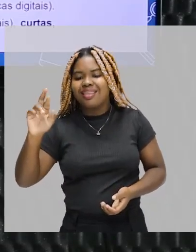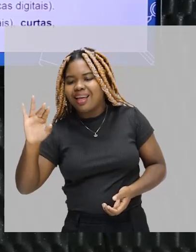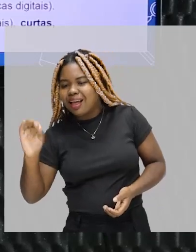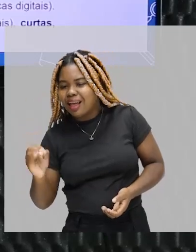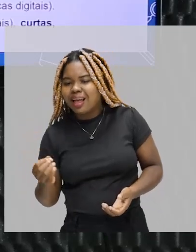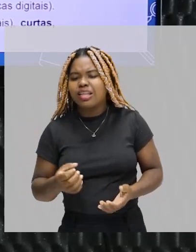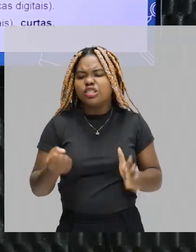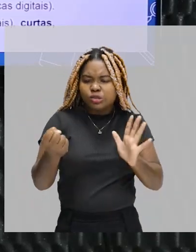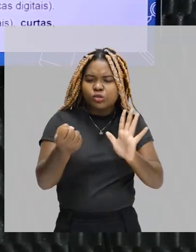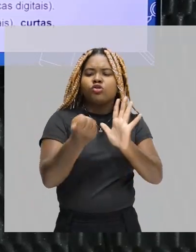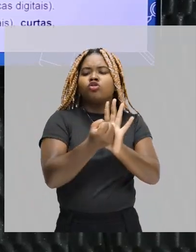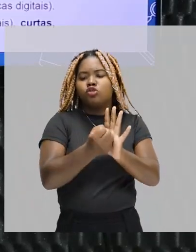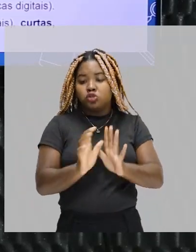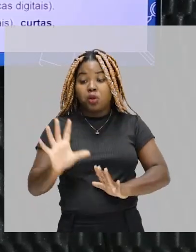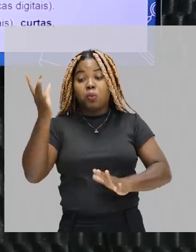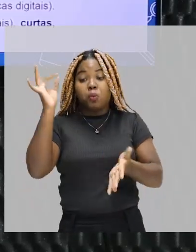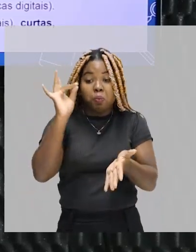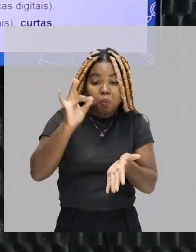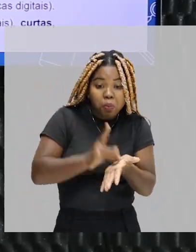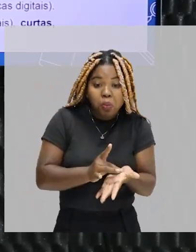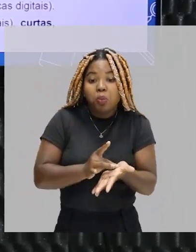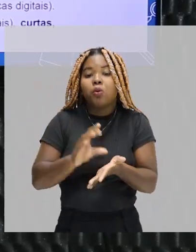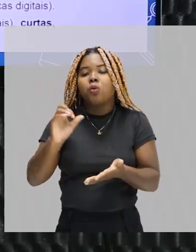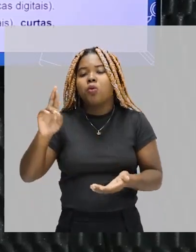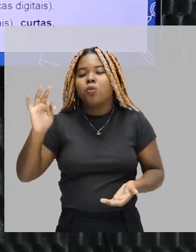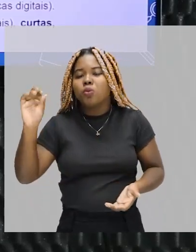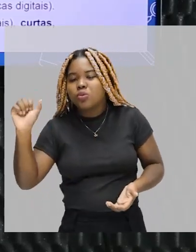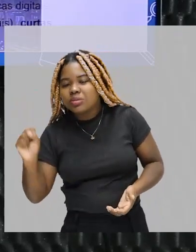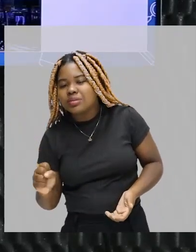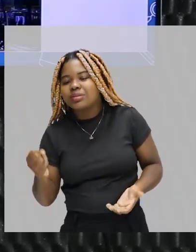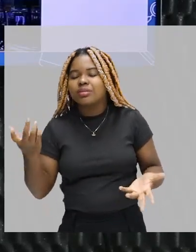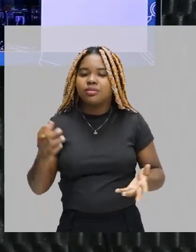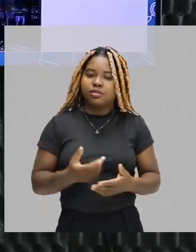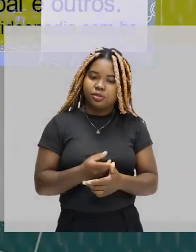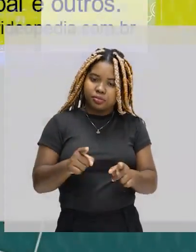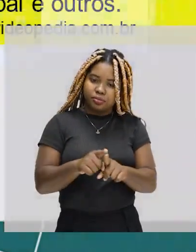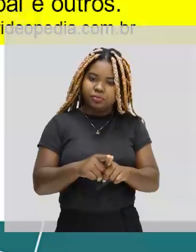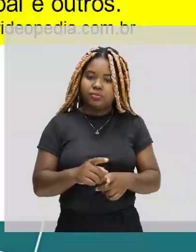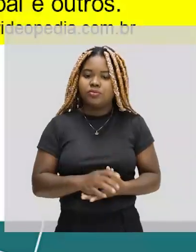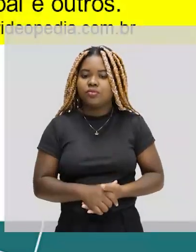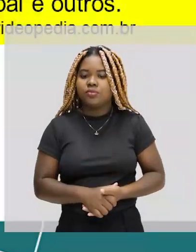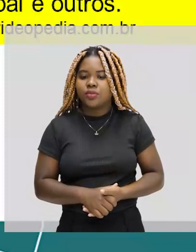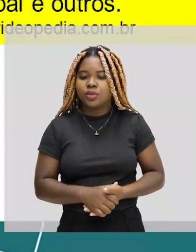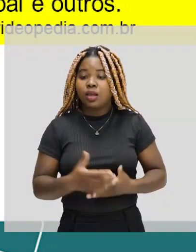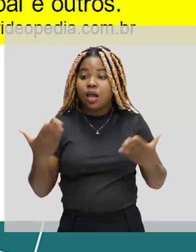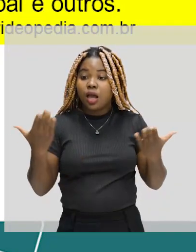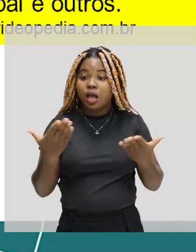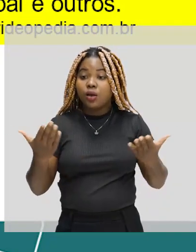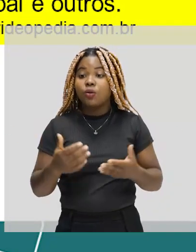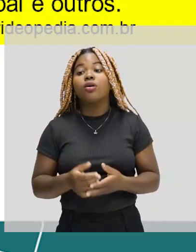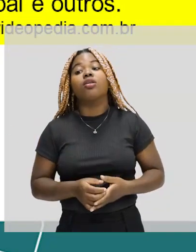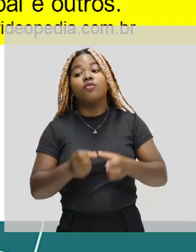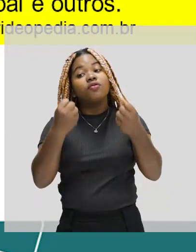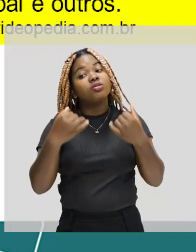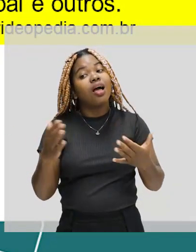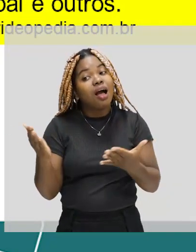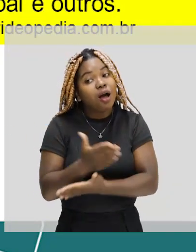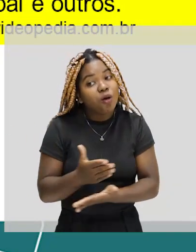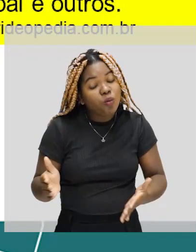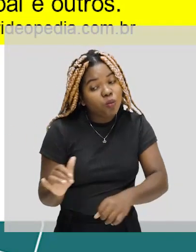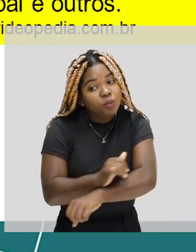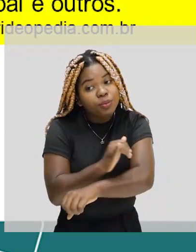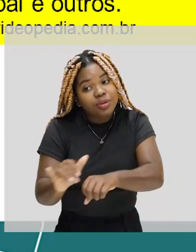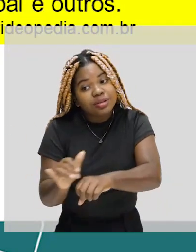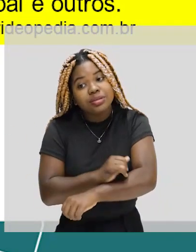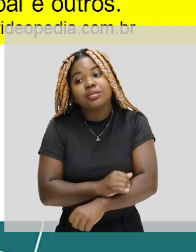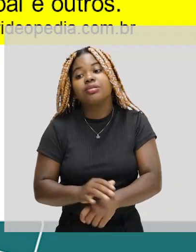Documentários, registros de eventos reais, curtas, médias e longas metragens. Eu vou falar de algumas poucas técnicas